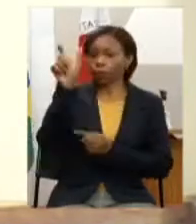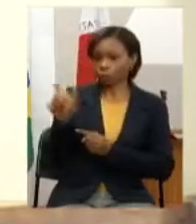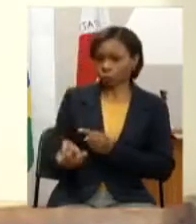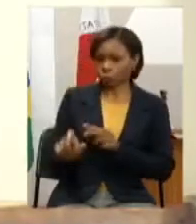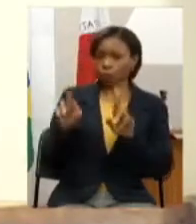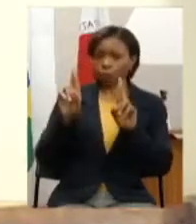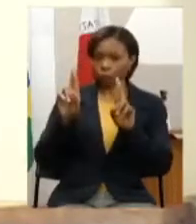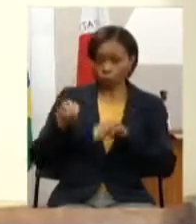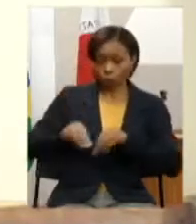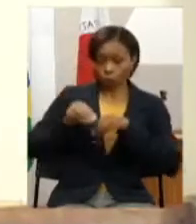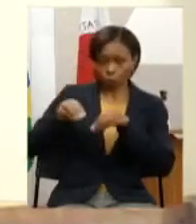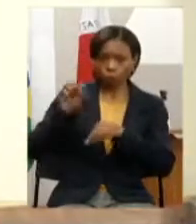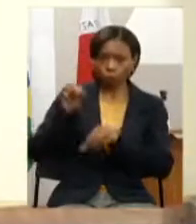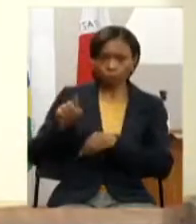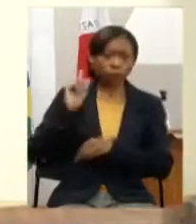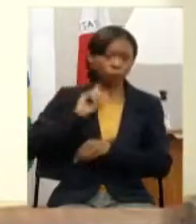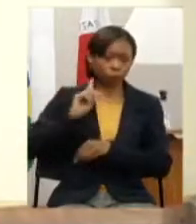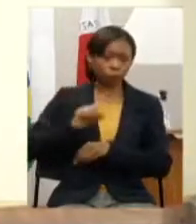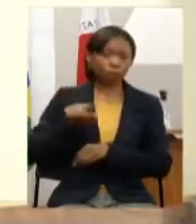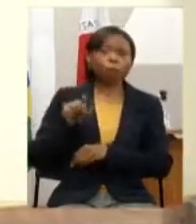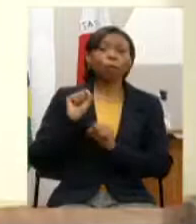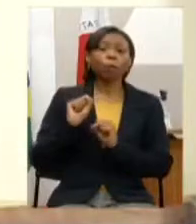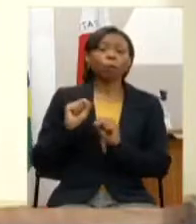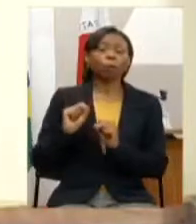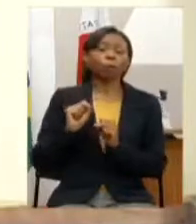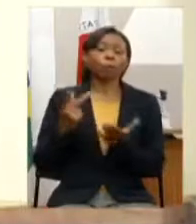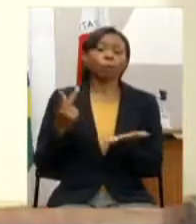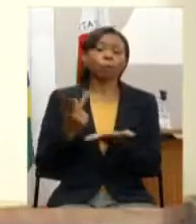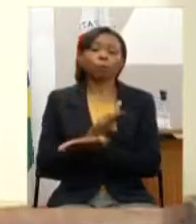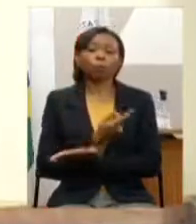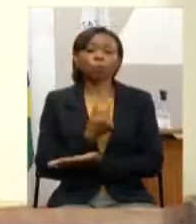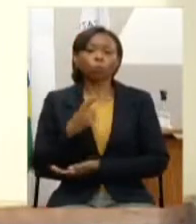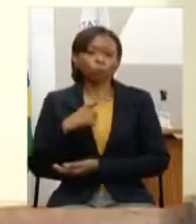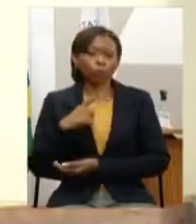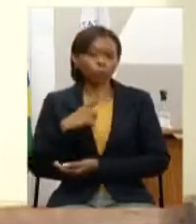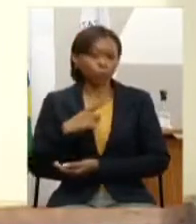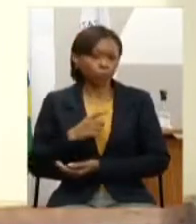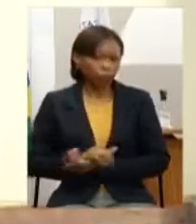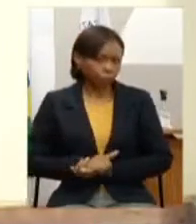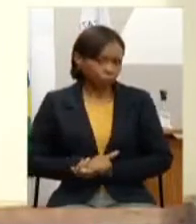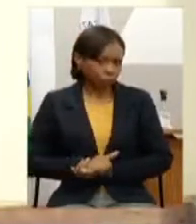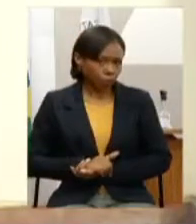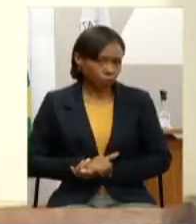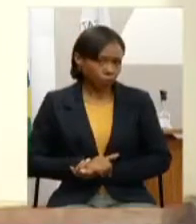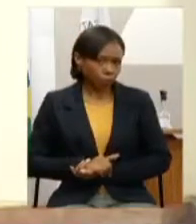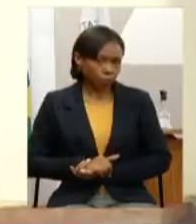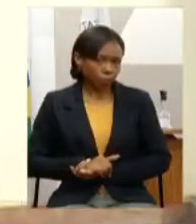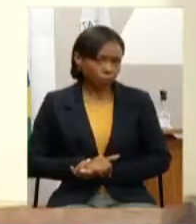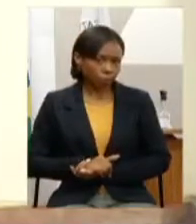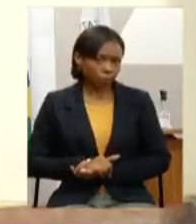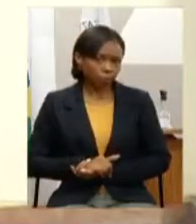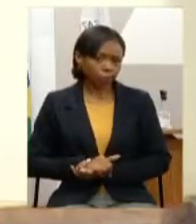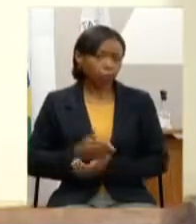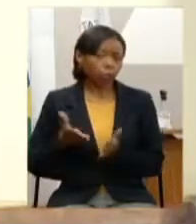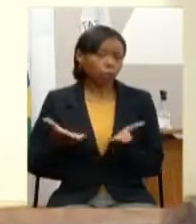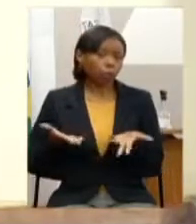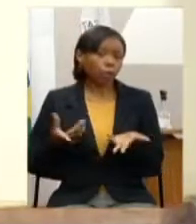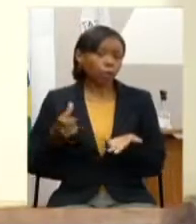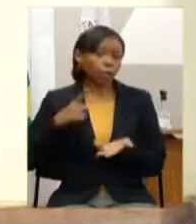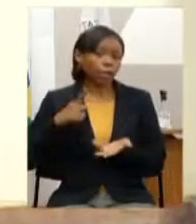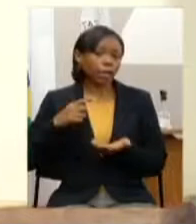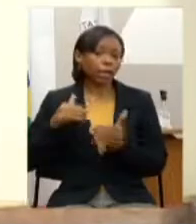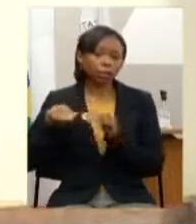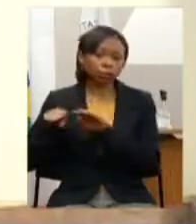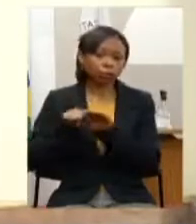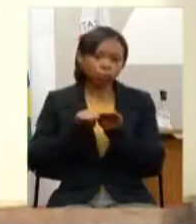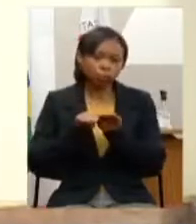rural do Estado de Minas Gerais cobertura quanto às feitas decorrentes do fenômeno naturais adversos proporcionando estabilidade de